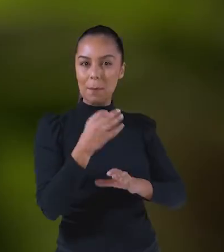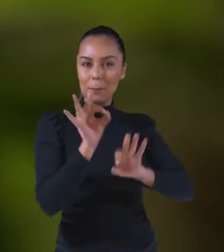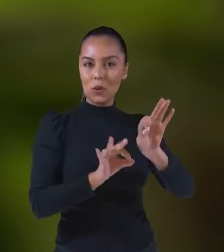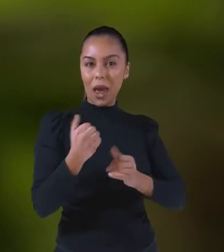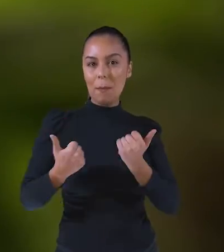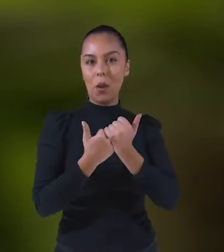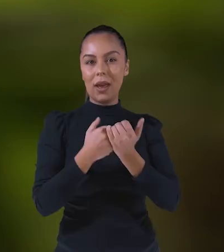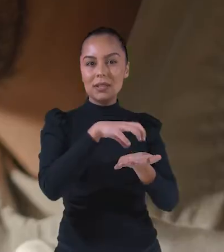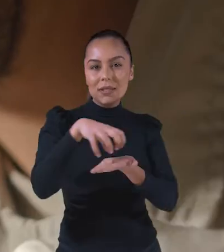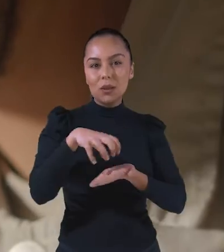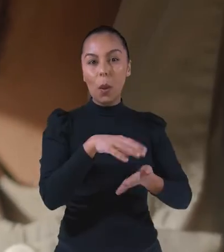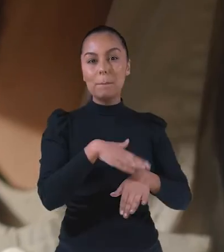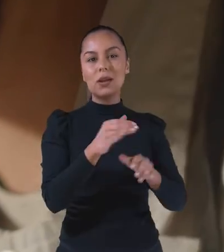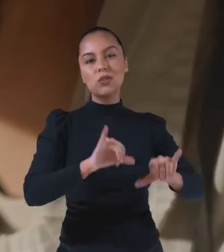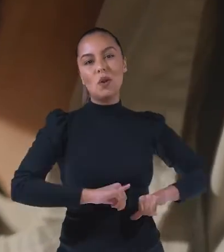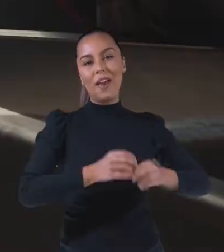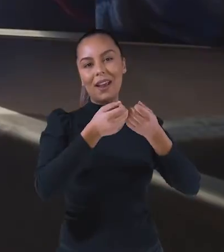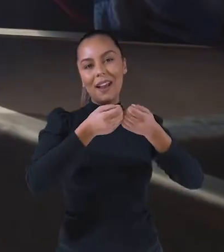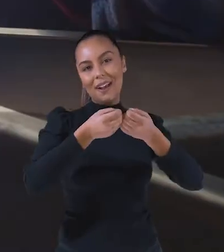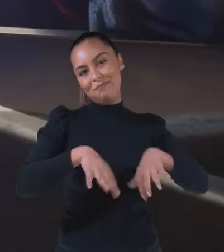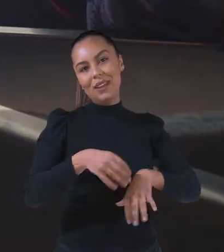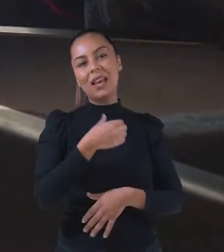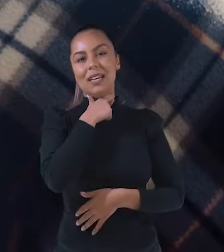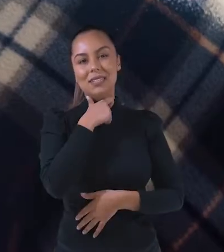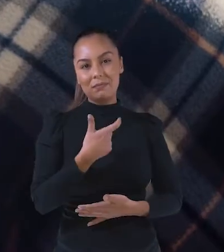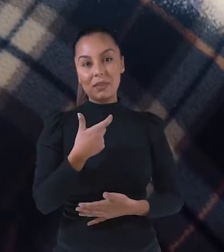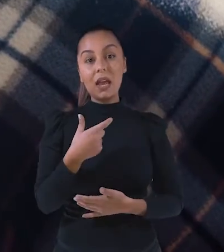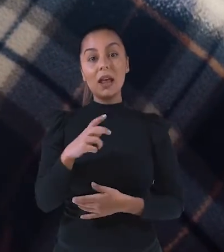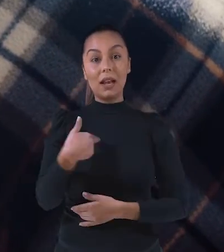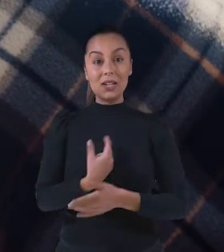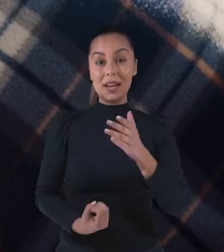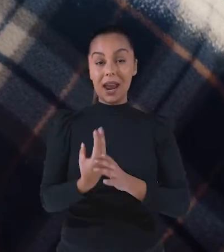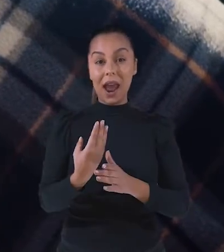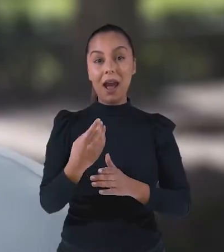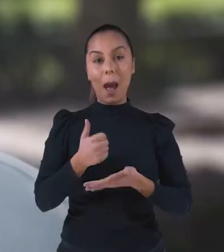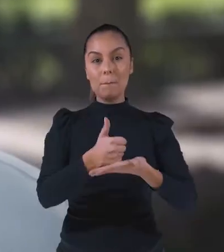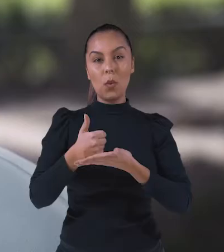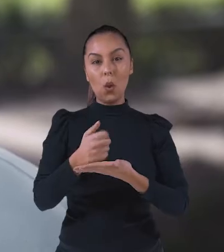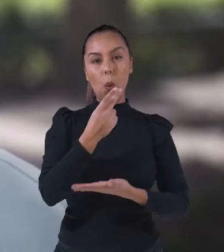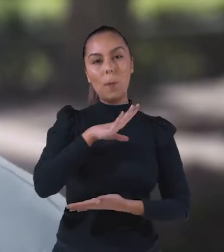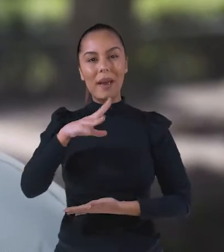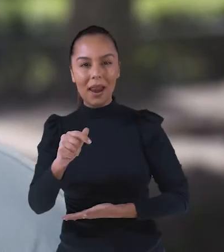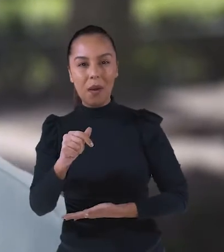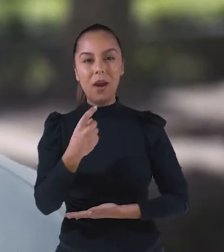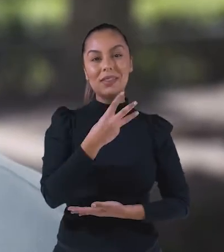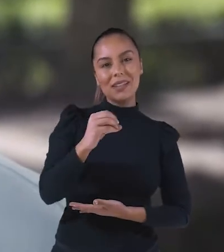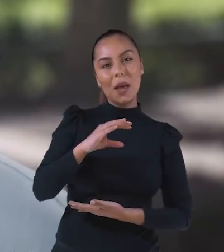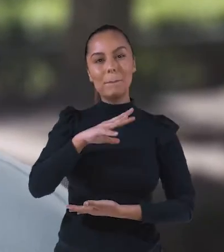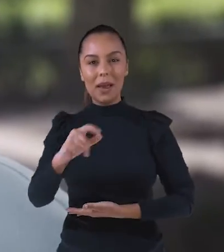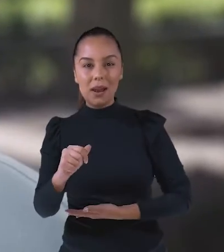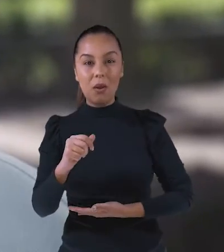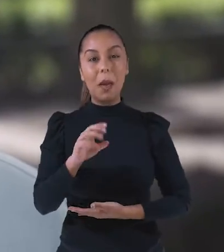Sul, criaremos medidas para apoiar os setores mais empobrecidos com a crise. Criaremos um fundo de 1 bilhão e 300 milhões